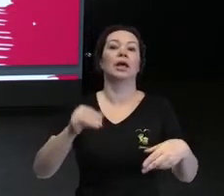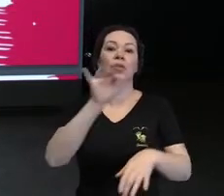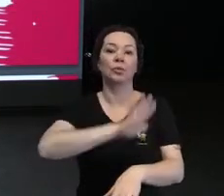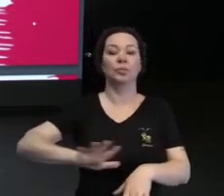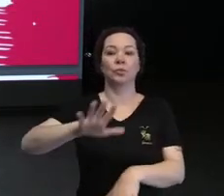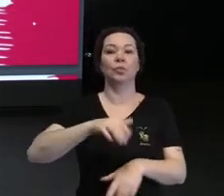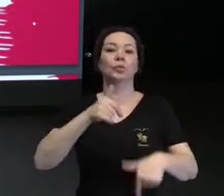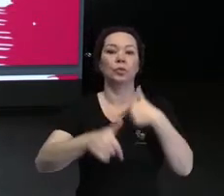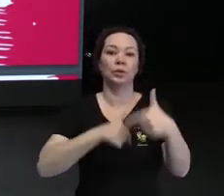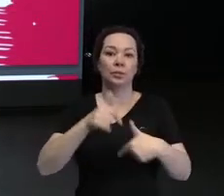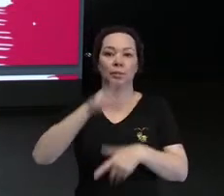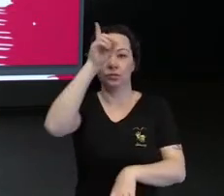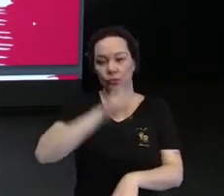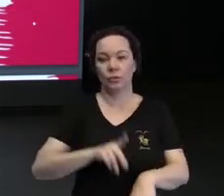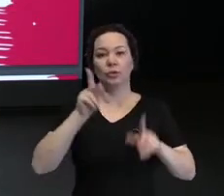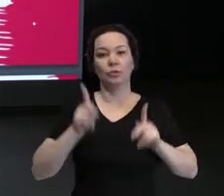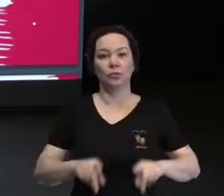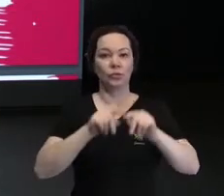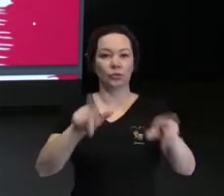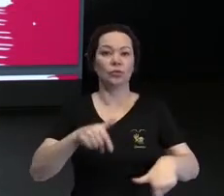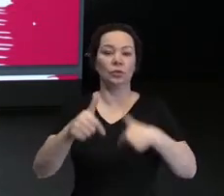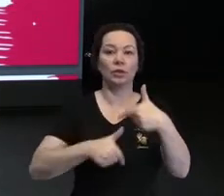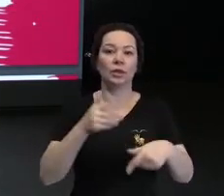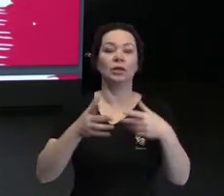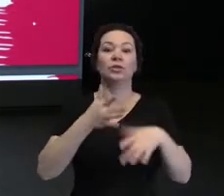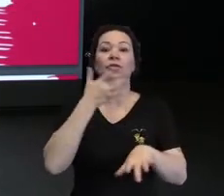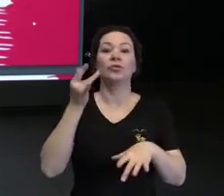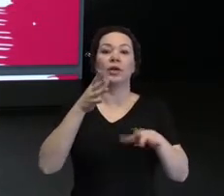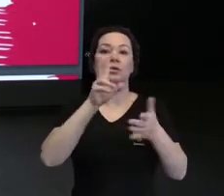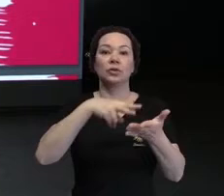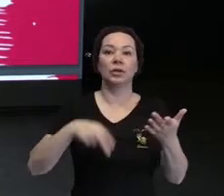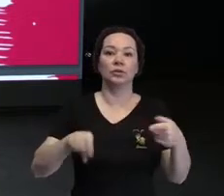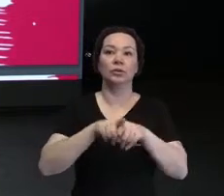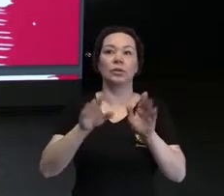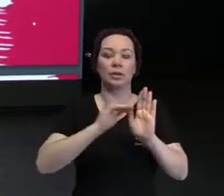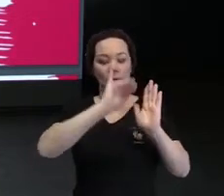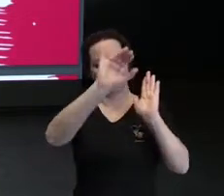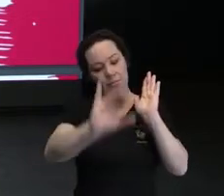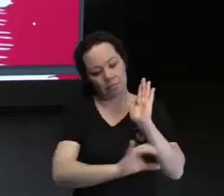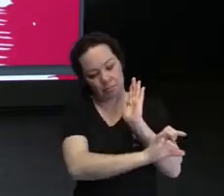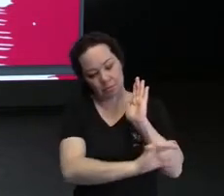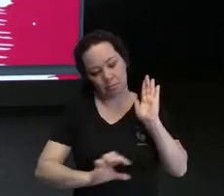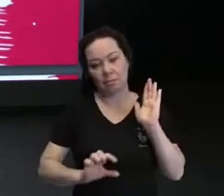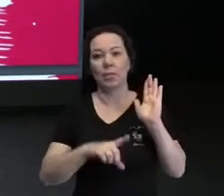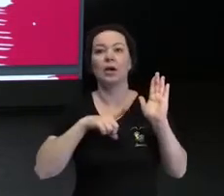Trabalhadores, conteúdo em fácil leitura. E embaixo, a gente tem a imagem de vários